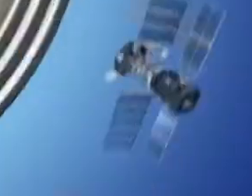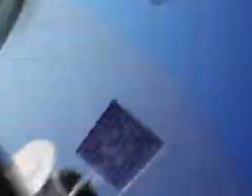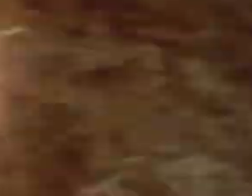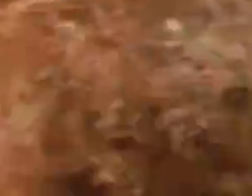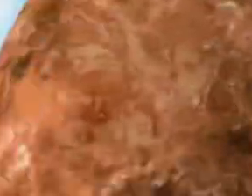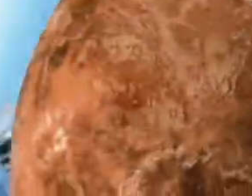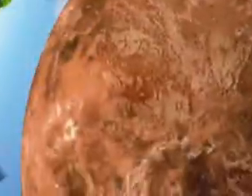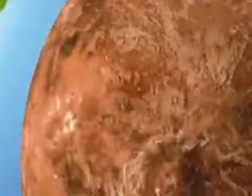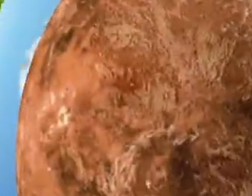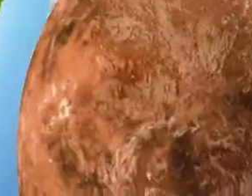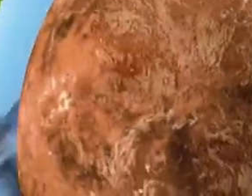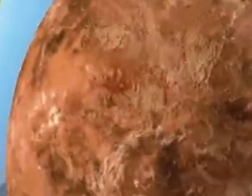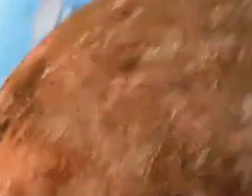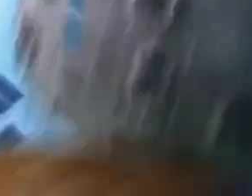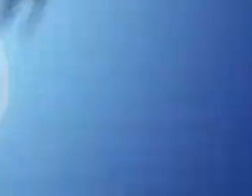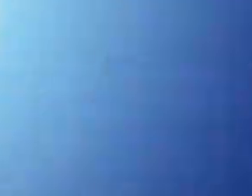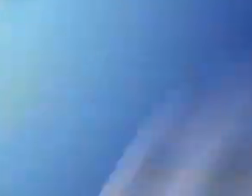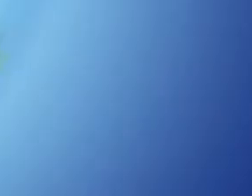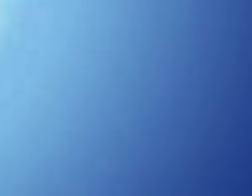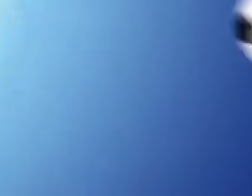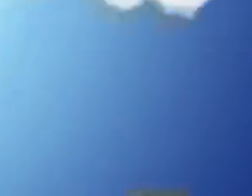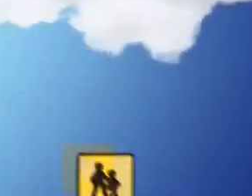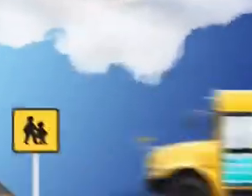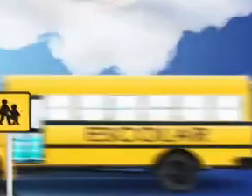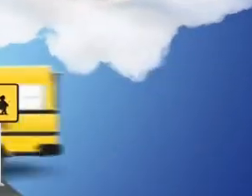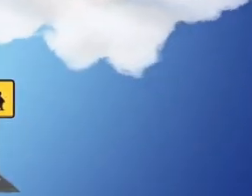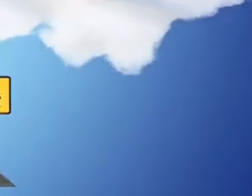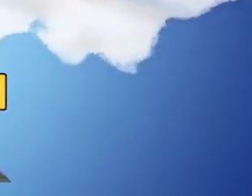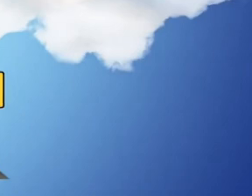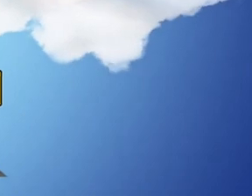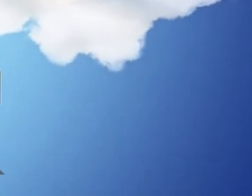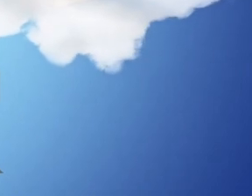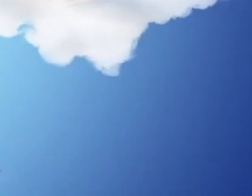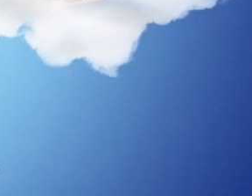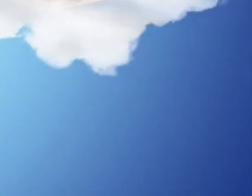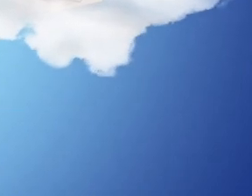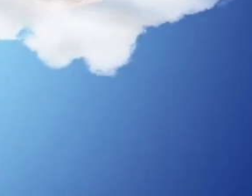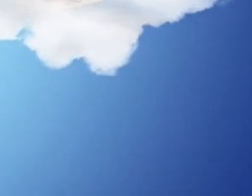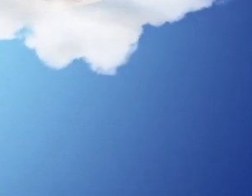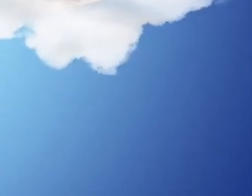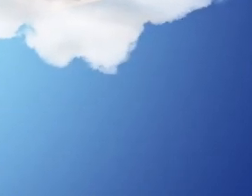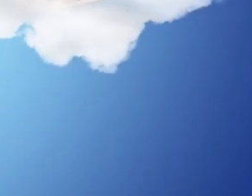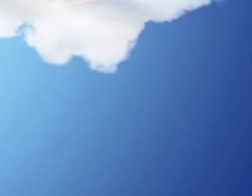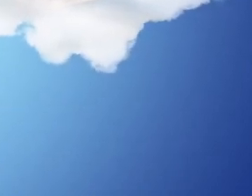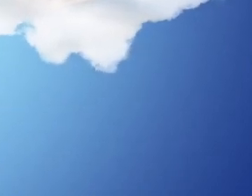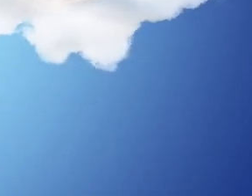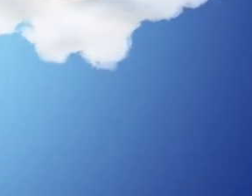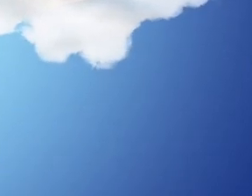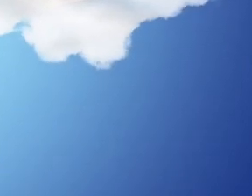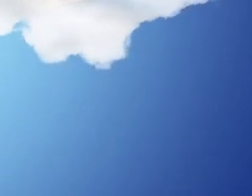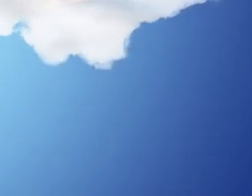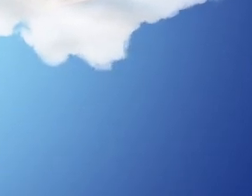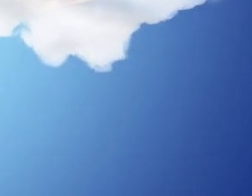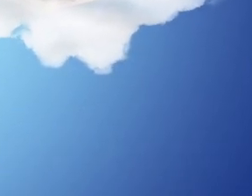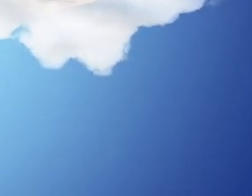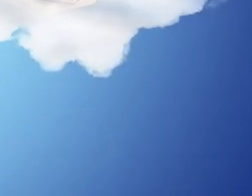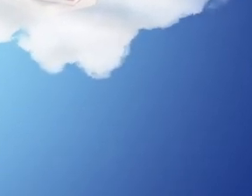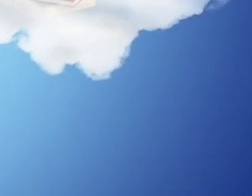Tchau! Legenda Fábio Jr Laboratório Fantasma